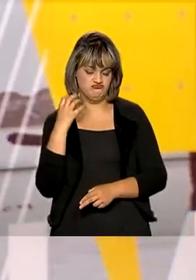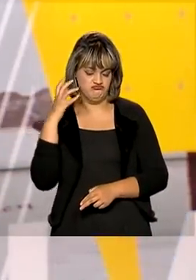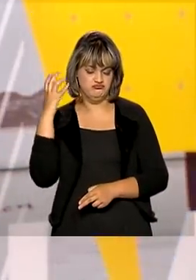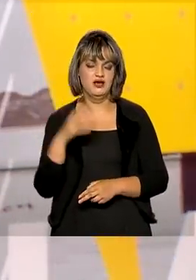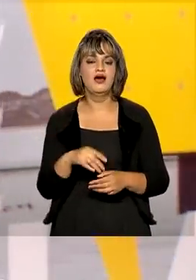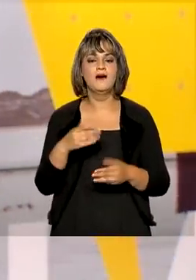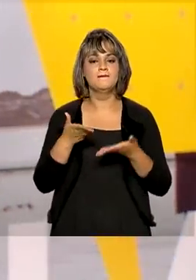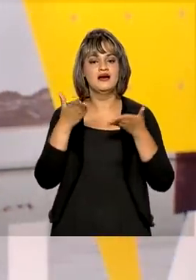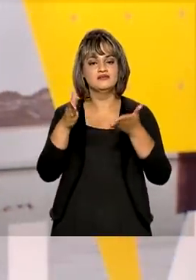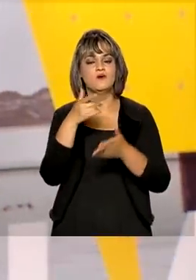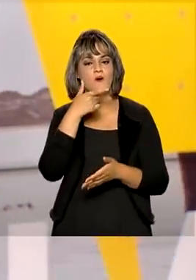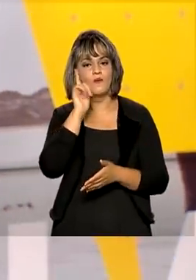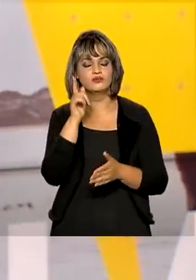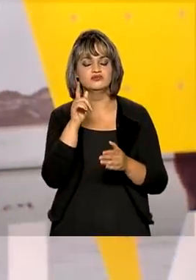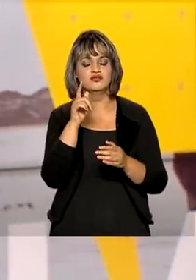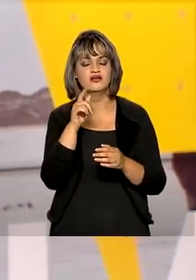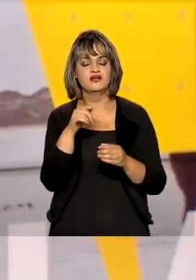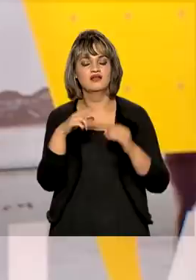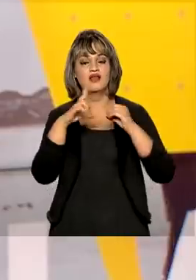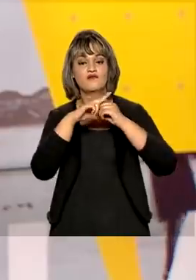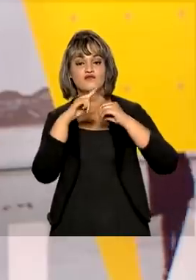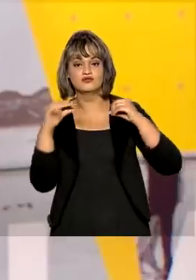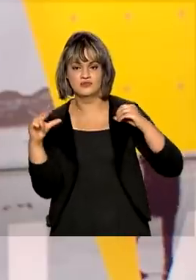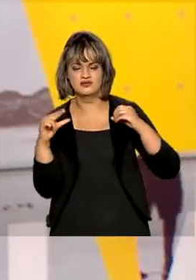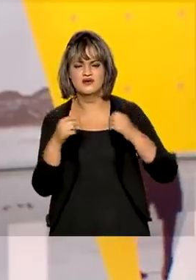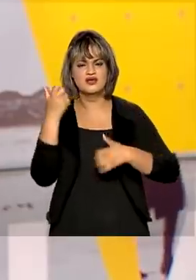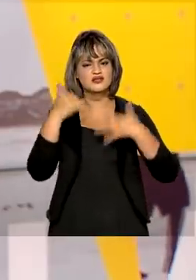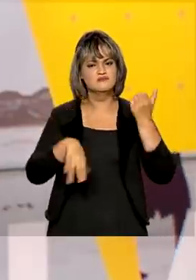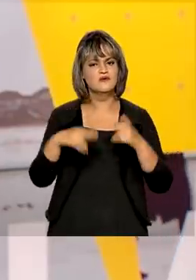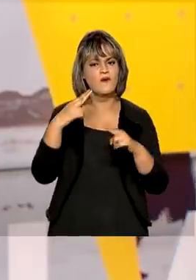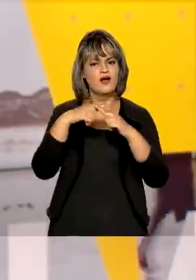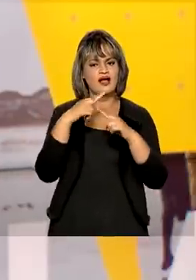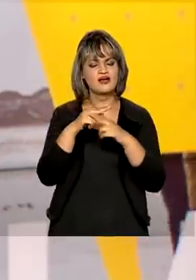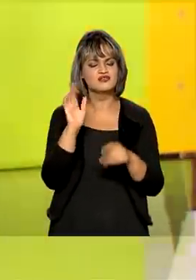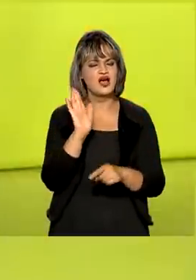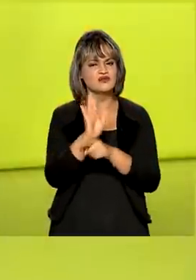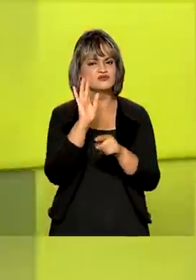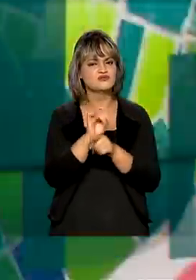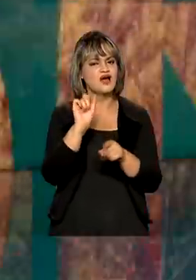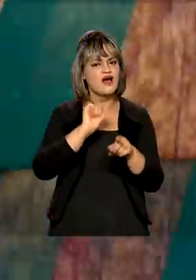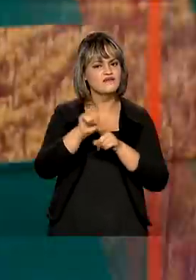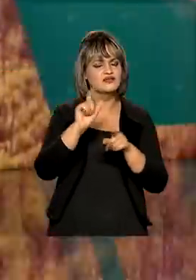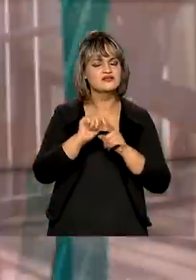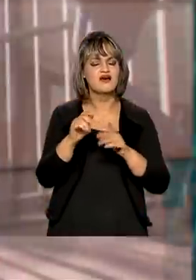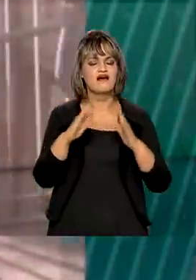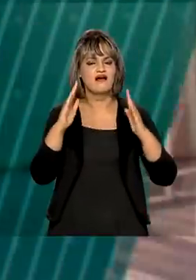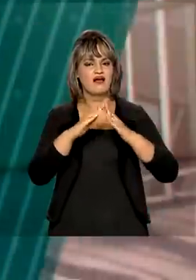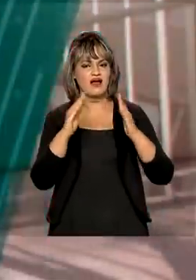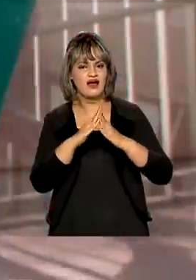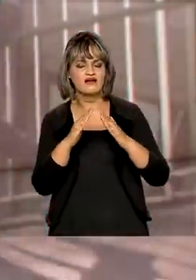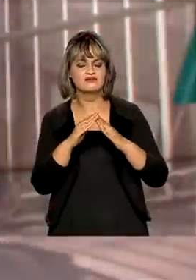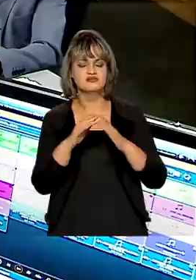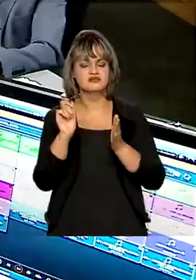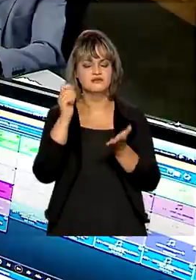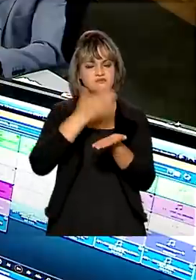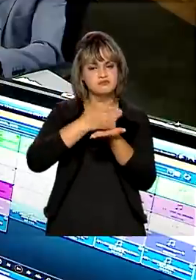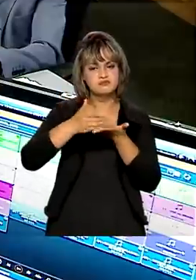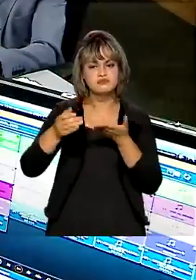rádio A Voz do Brasil e destacou o papel do banco no financiamento habitacional e nas obras de infraestrutura.